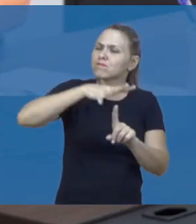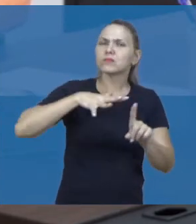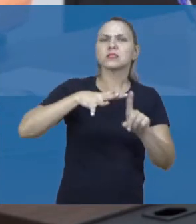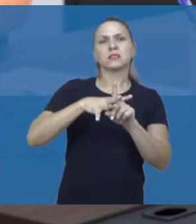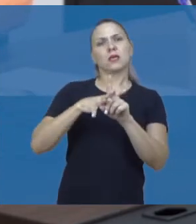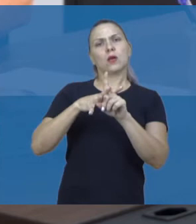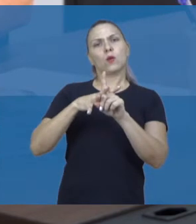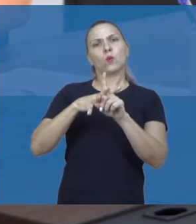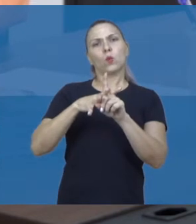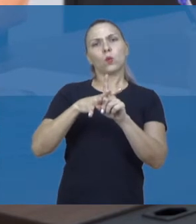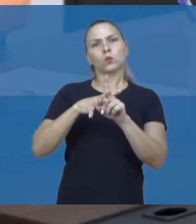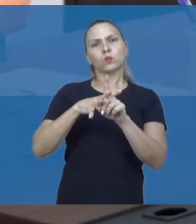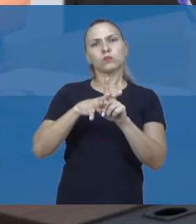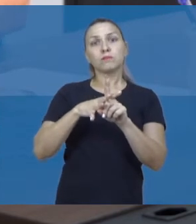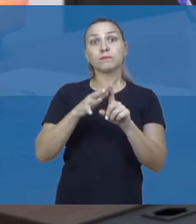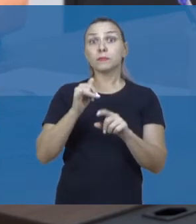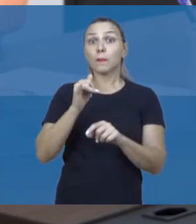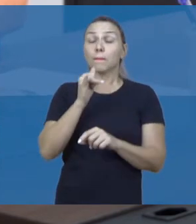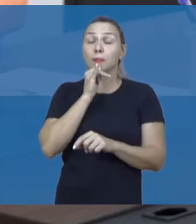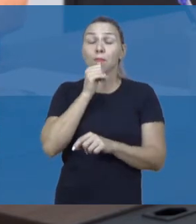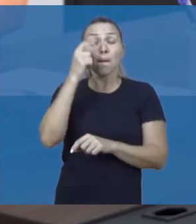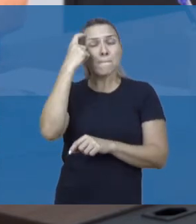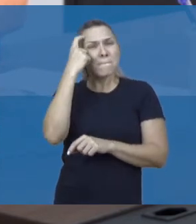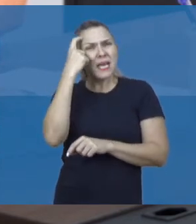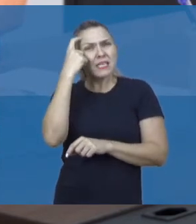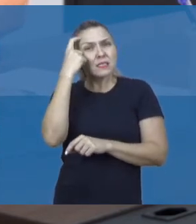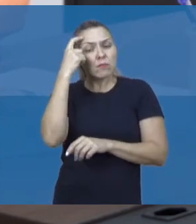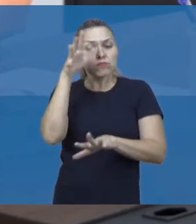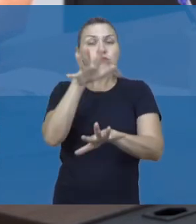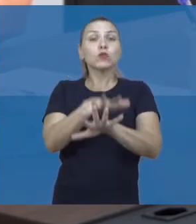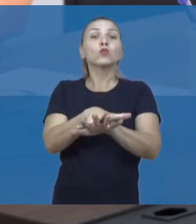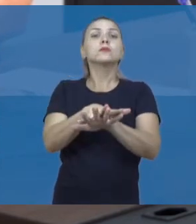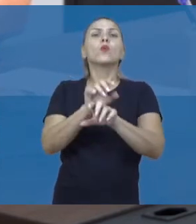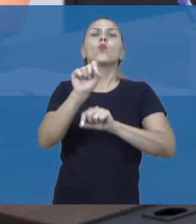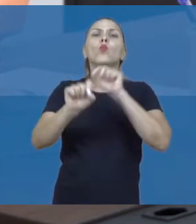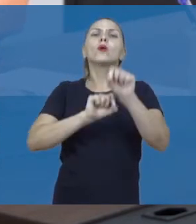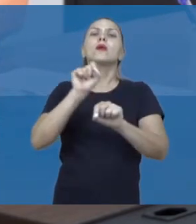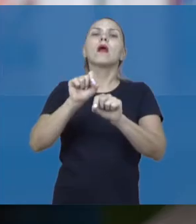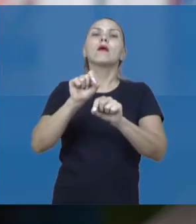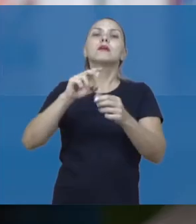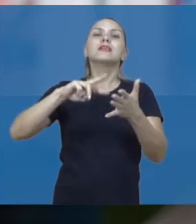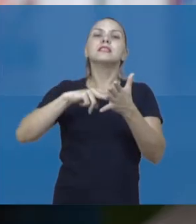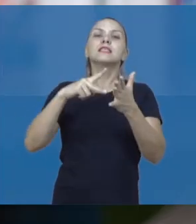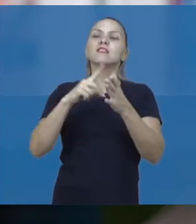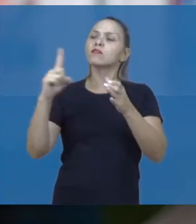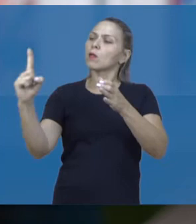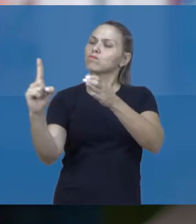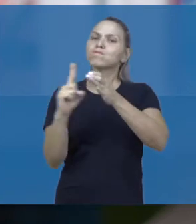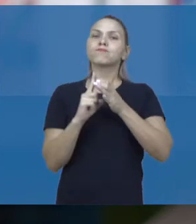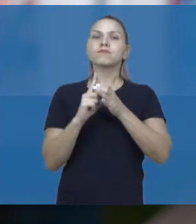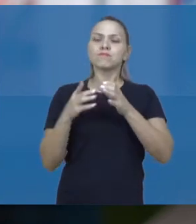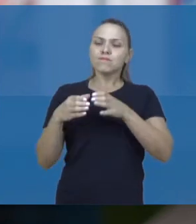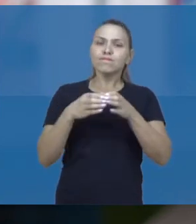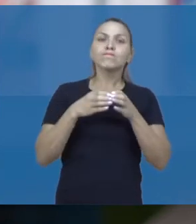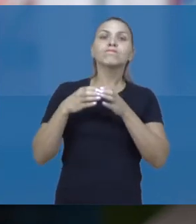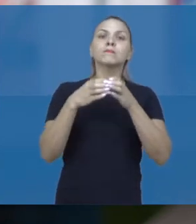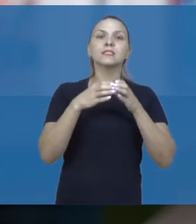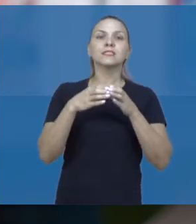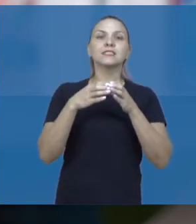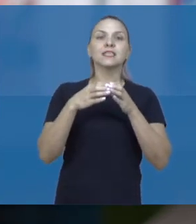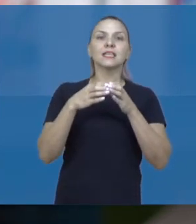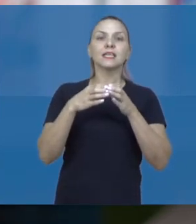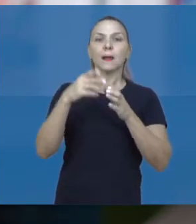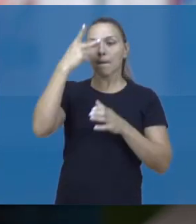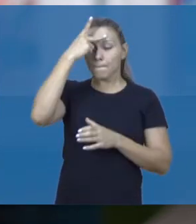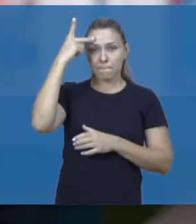Então, quando a gente pensa em inclusão, a gente pensa em pertencimento. Para uma pessoa pertencer a determinado